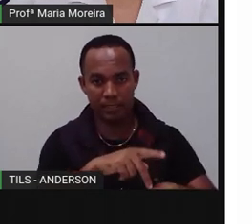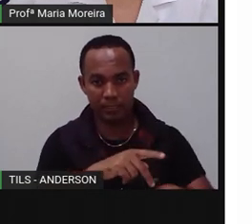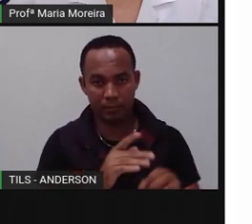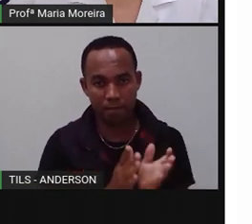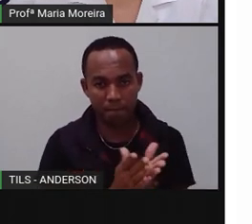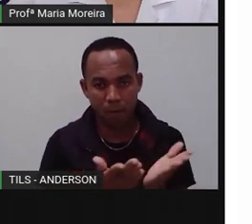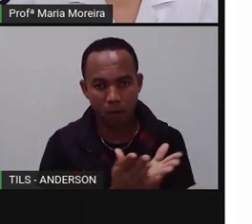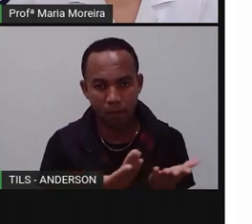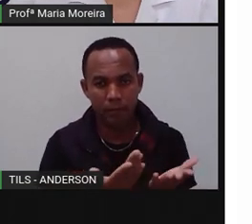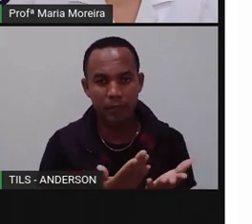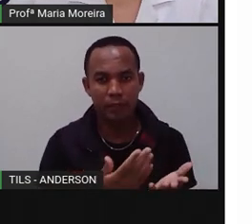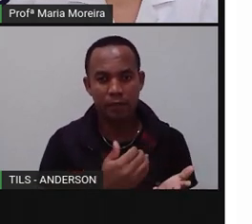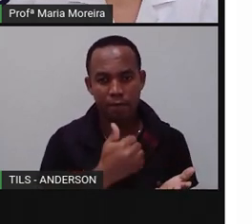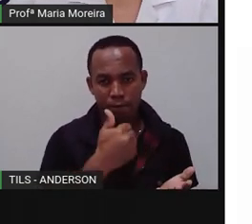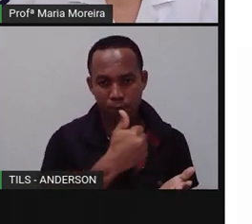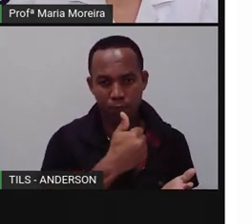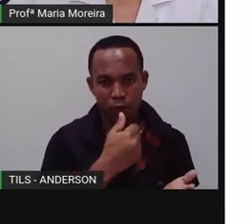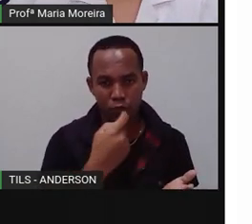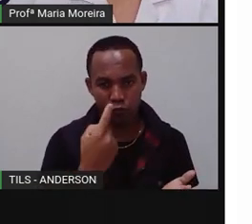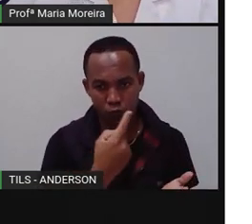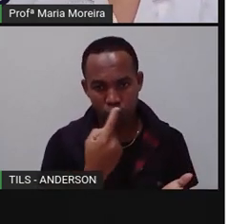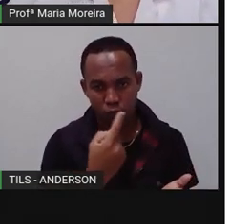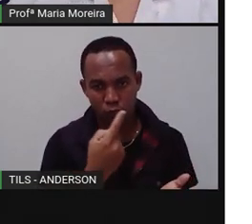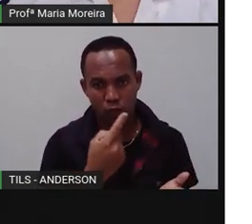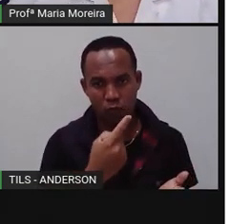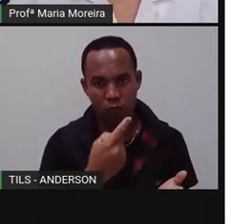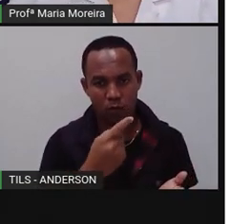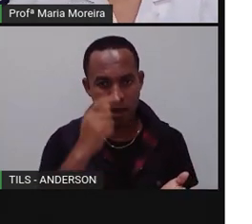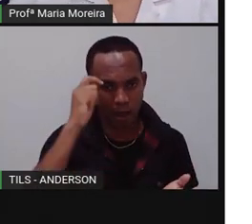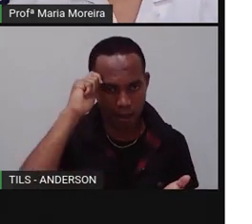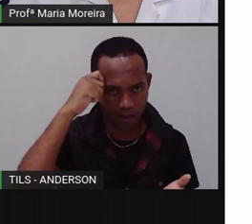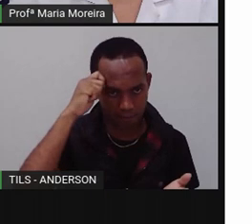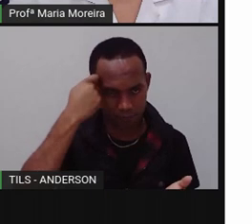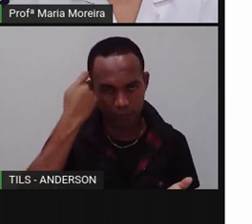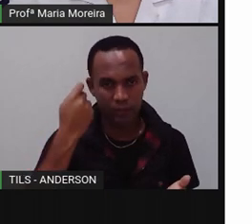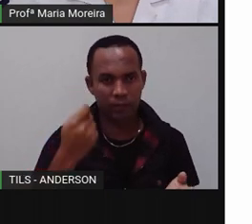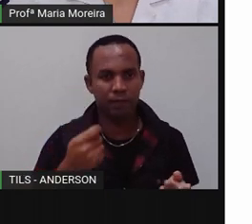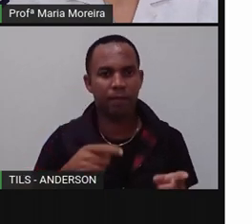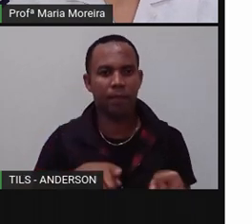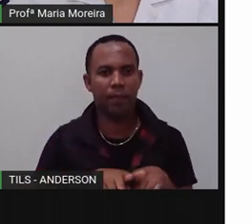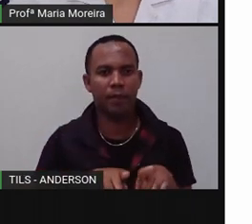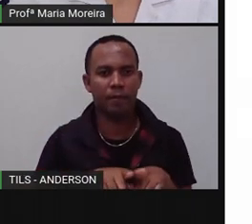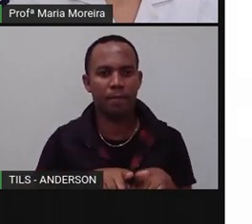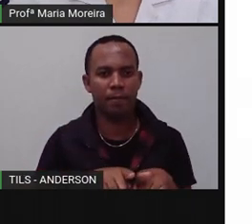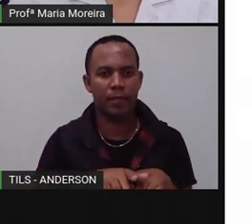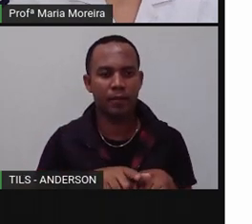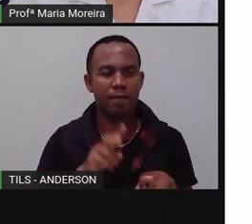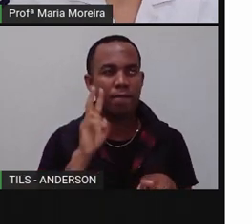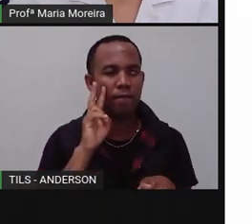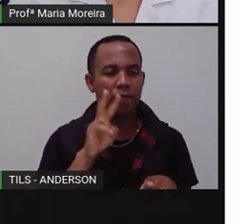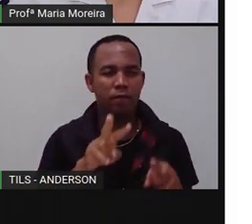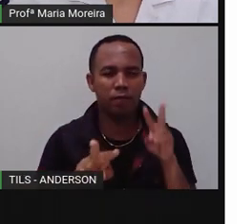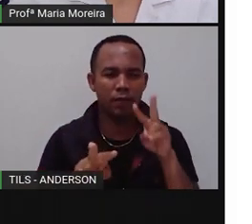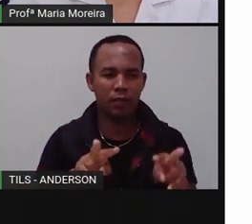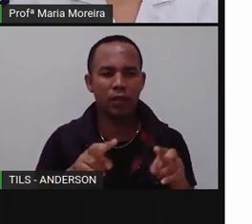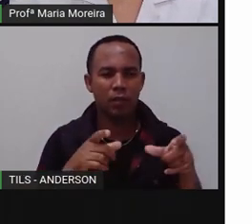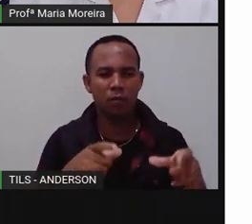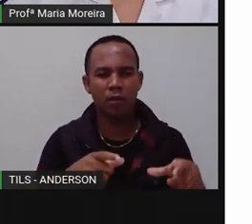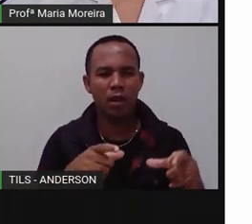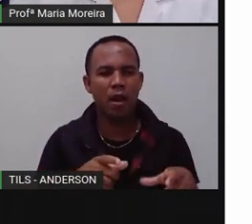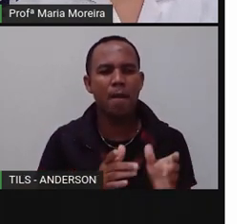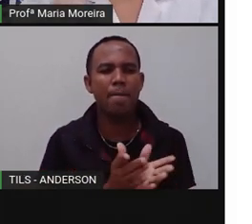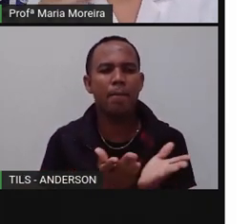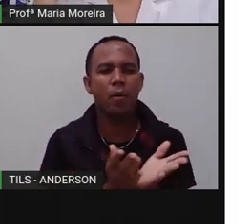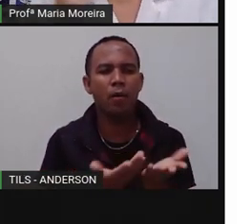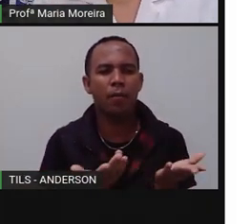mundo, 21 são africanos. E por isso, essa imagem que a gente tem do continente africano, de ser um continente pobre.